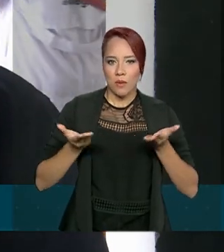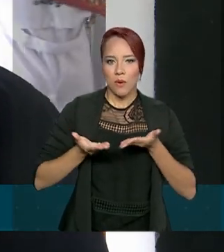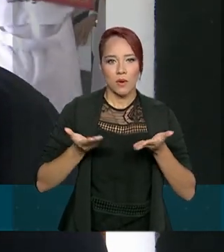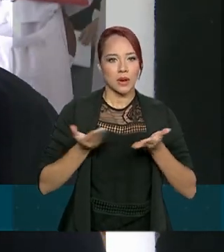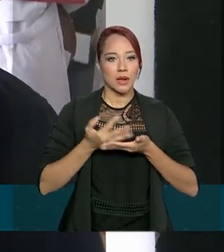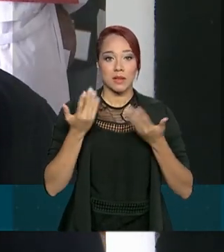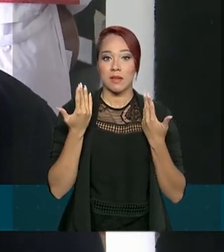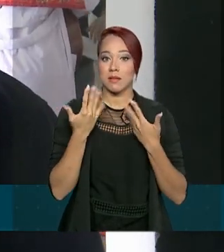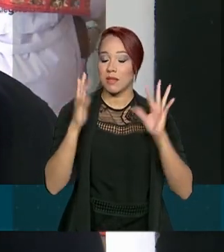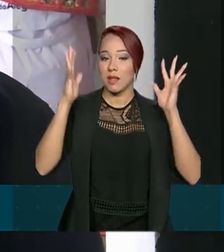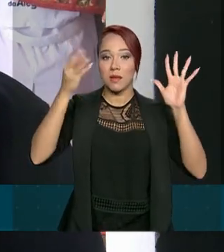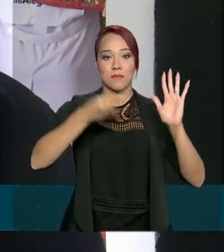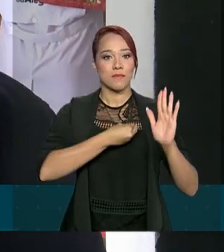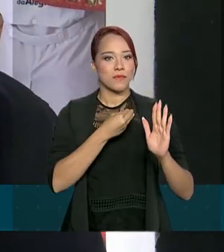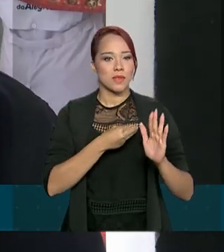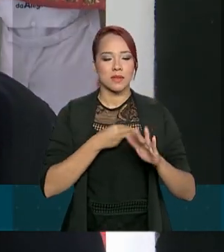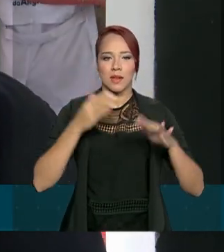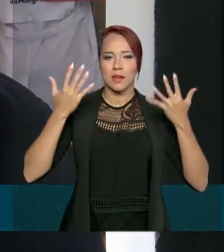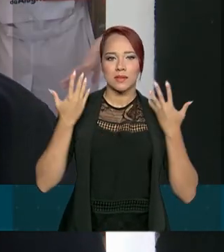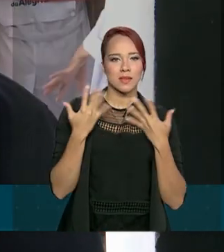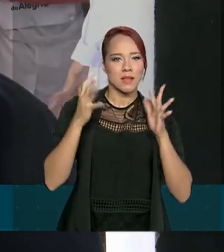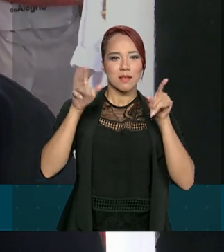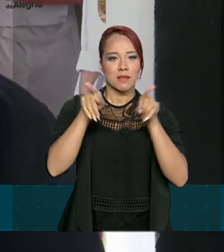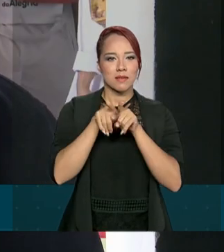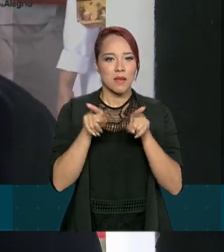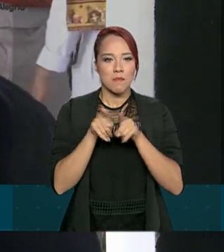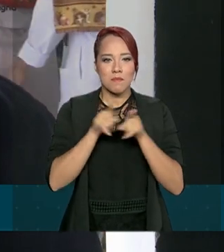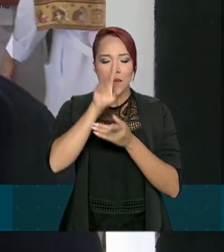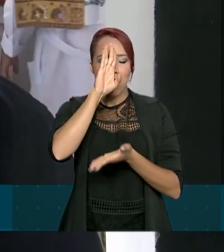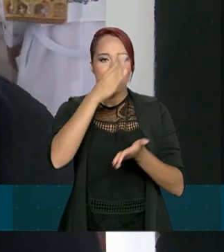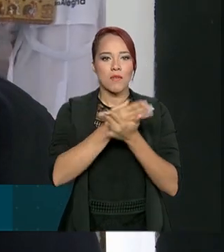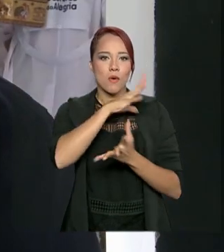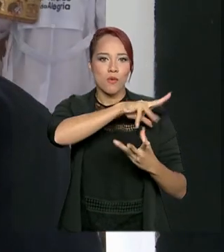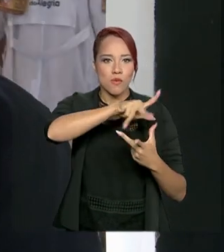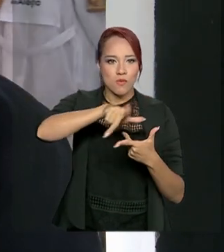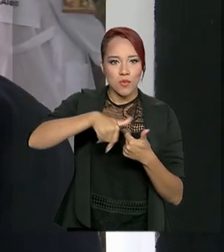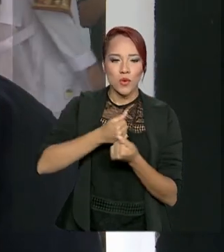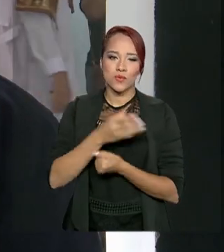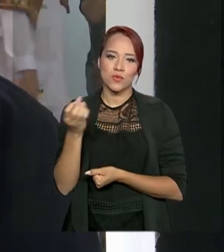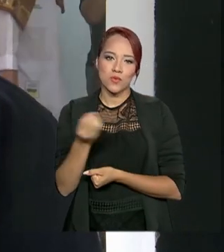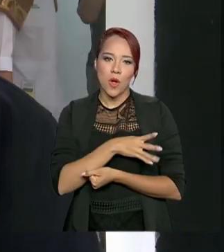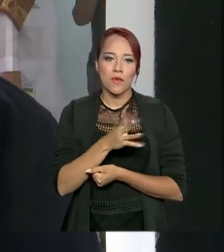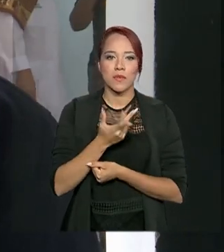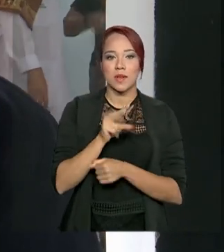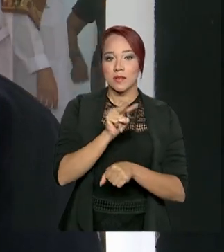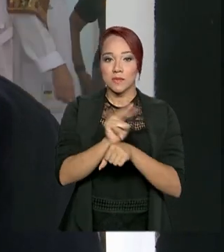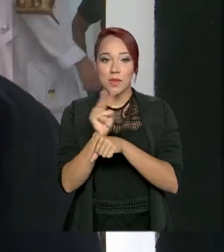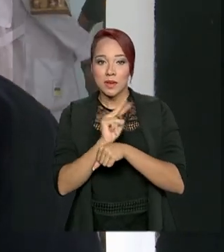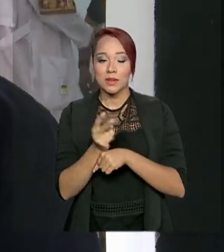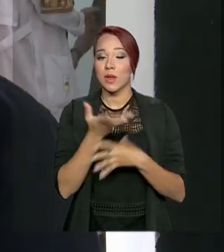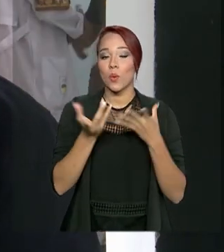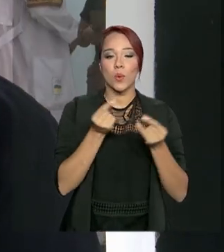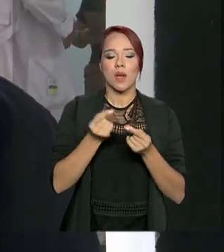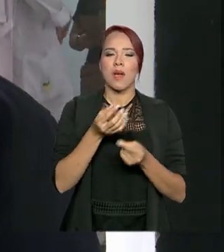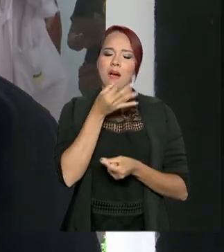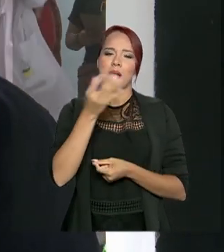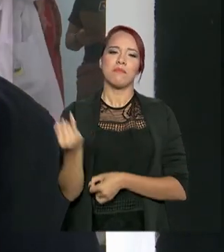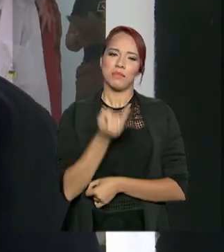que se celebra a vida, se celebra a fé no mundo e se renova a esperança, a gente acha muito